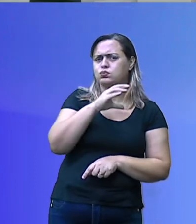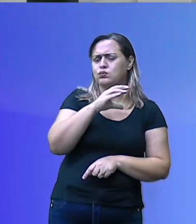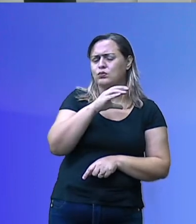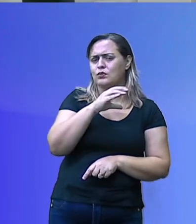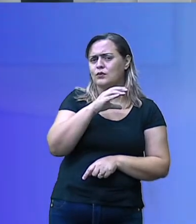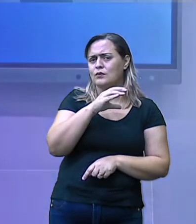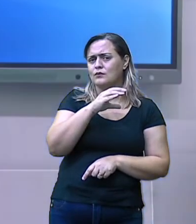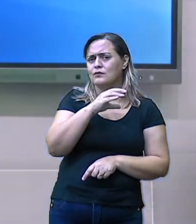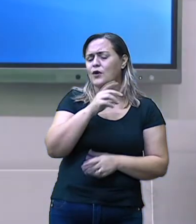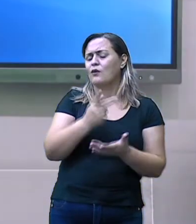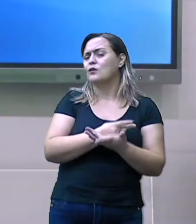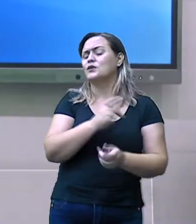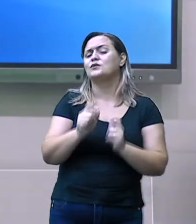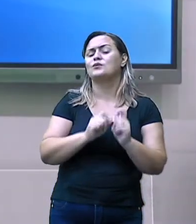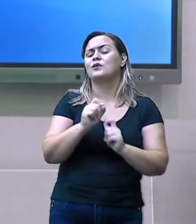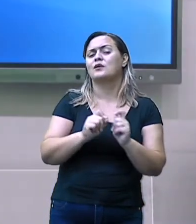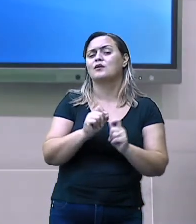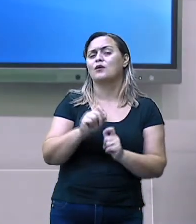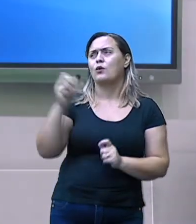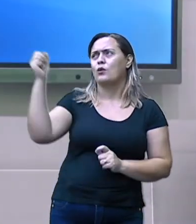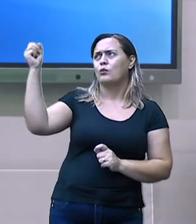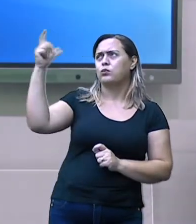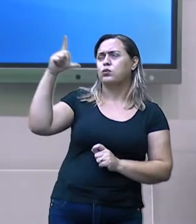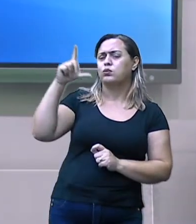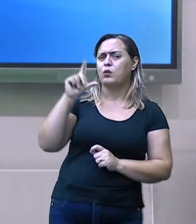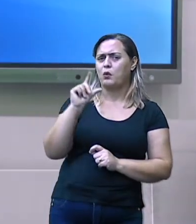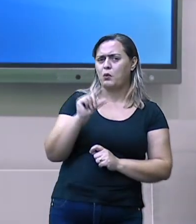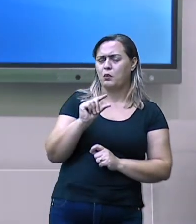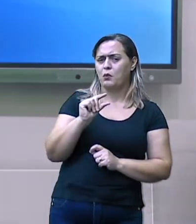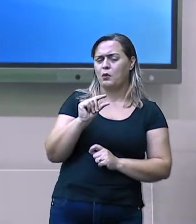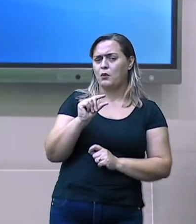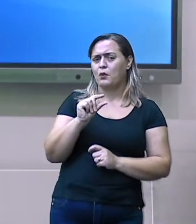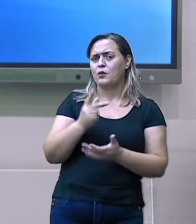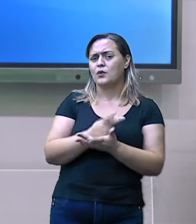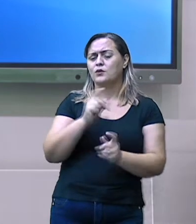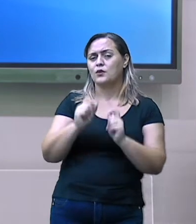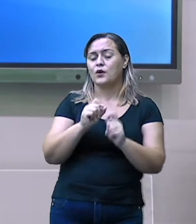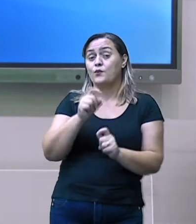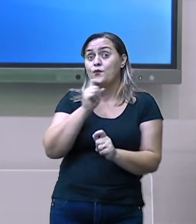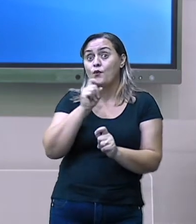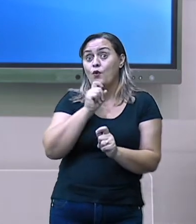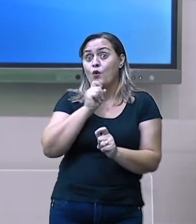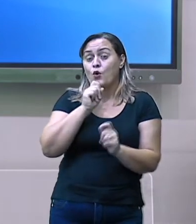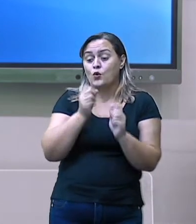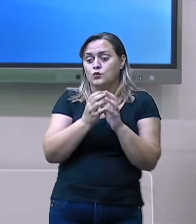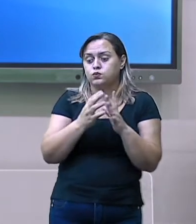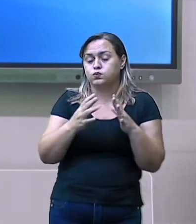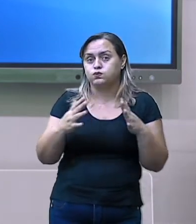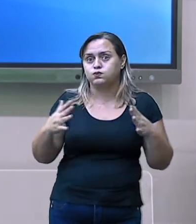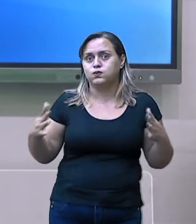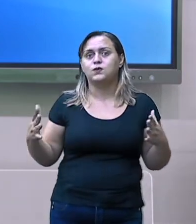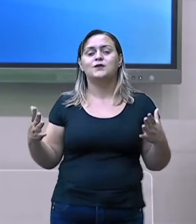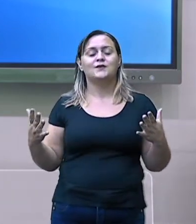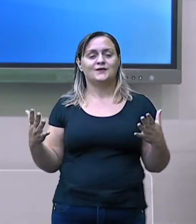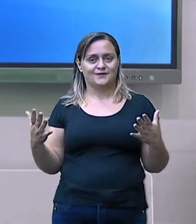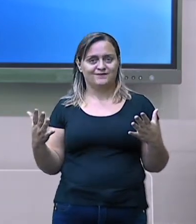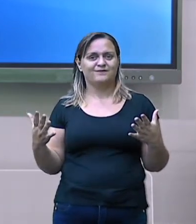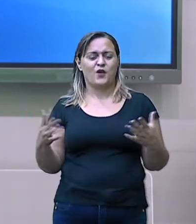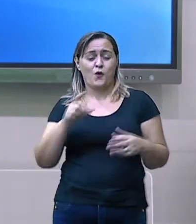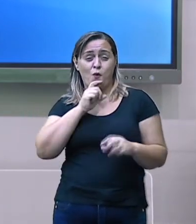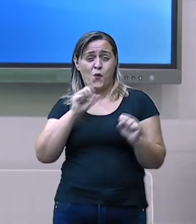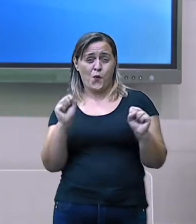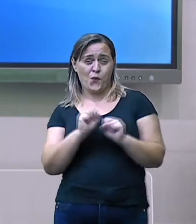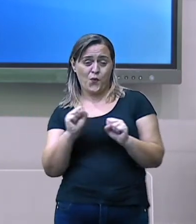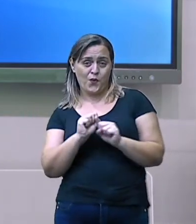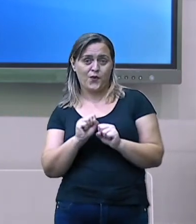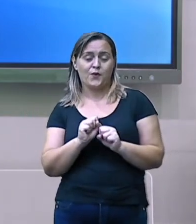por muito tempo, verão bem curtinho, e mesmo no verão, ainda faz